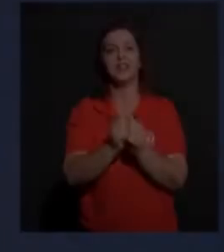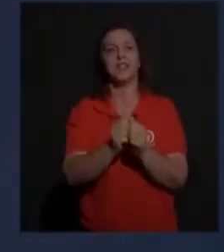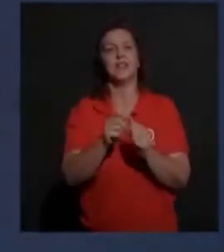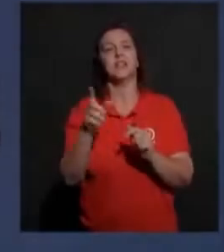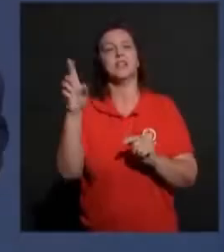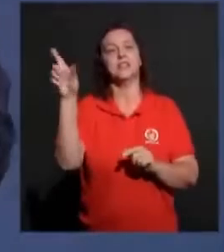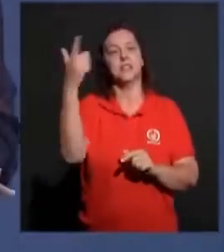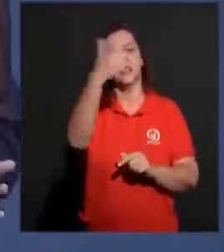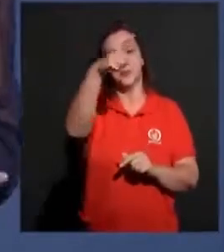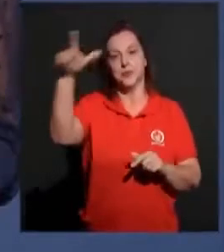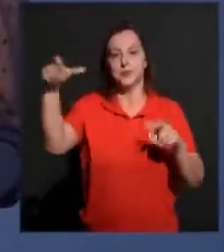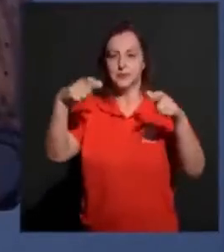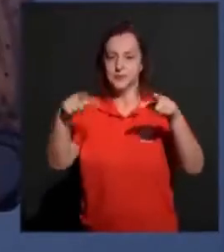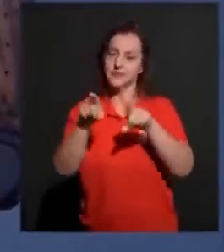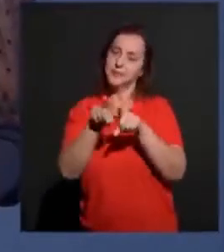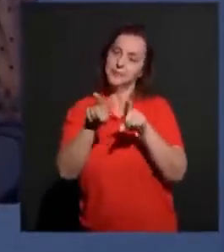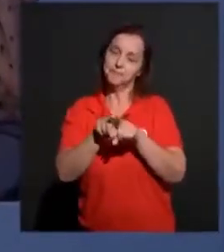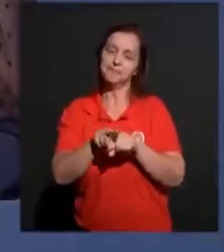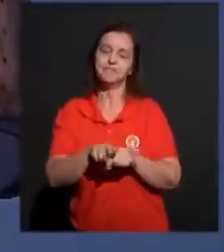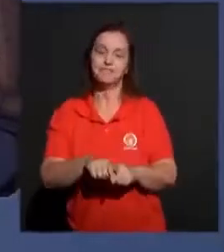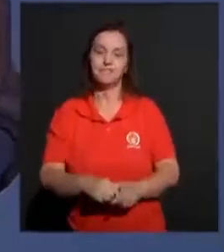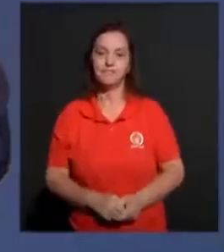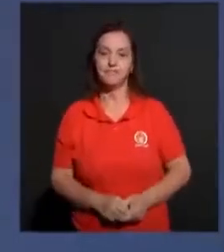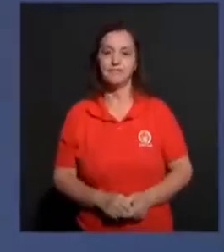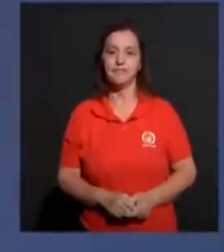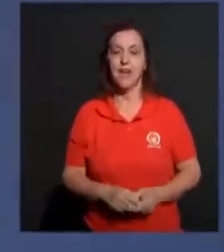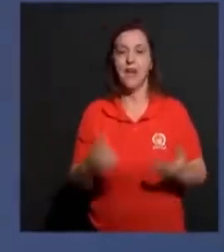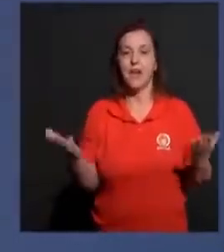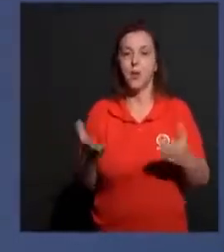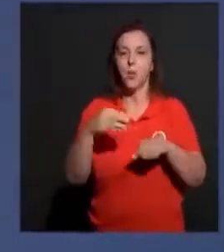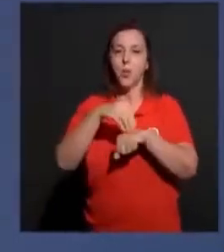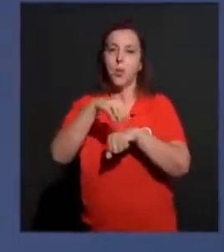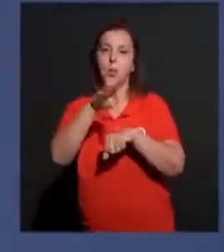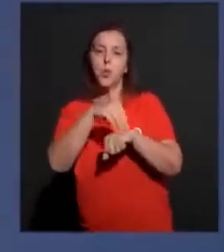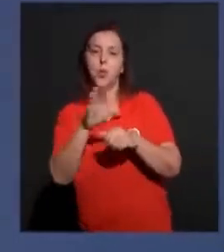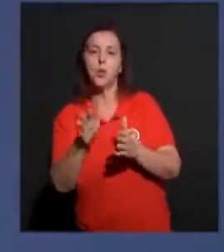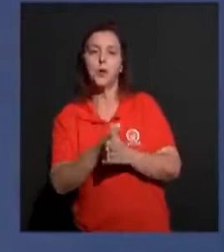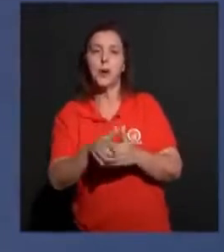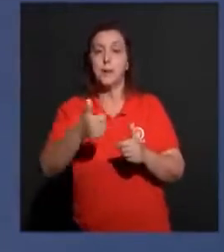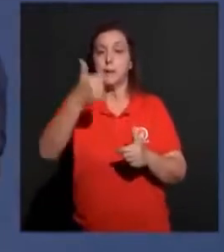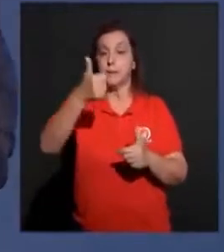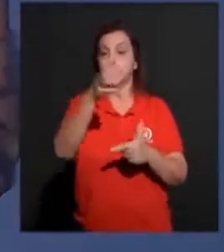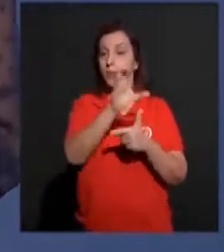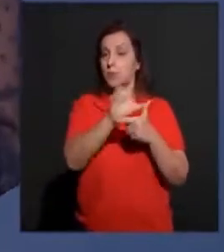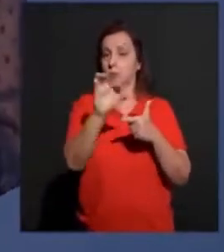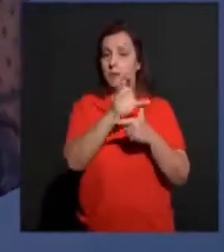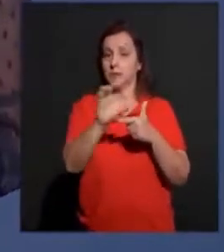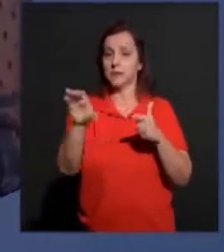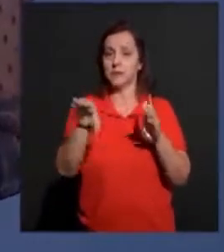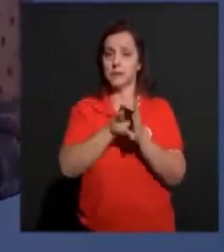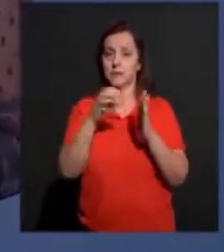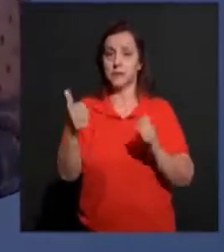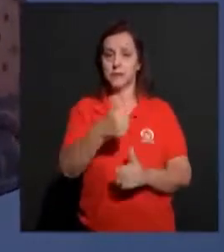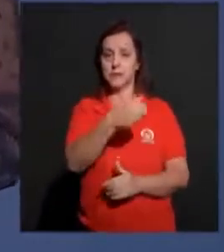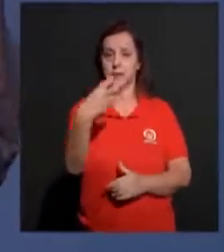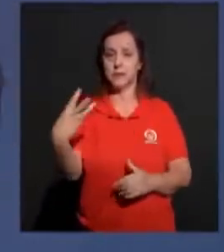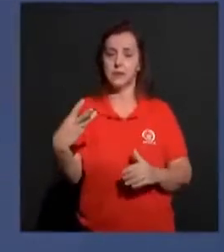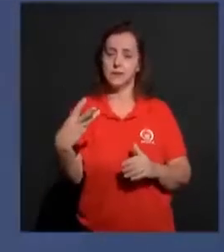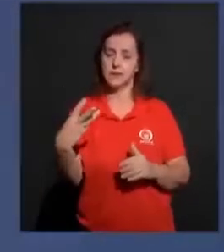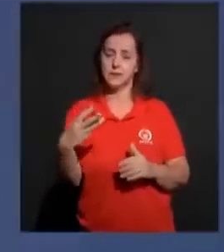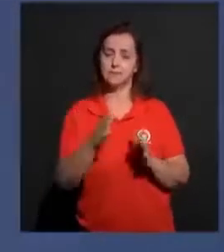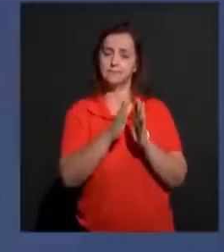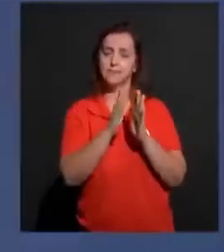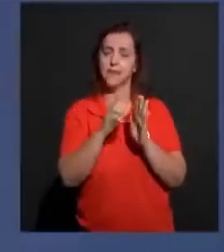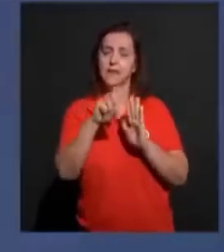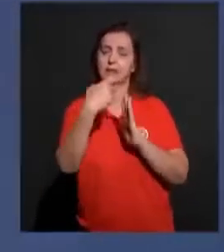Eu gostaria de compartilhar com vocês um texto que está em 1 Coríntios, capítulo 13. Esse texto, ele